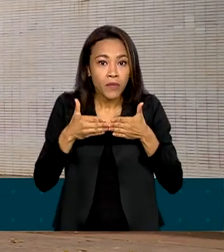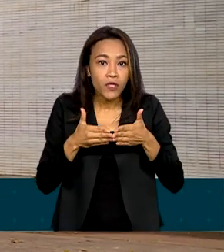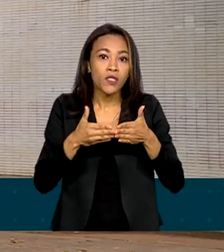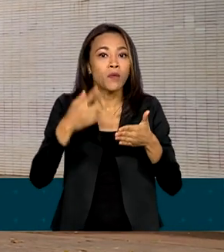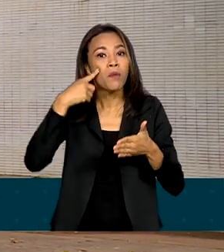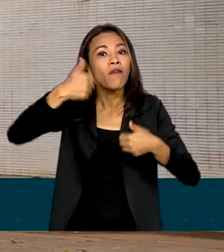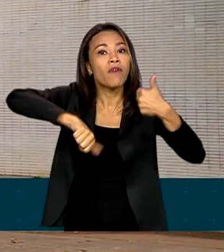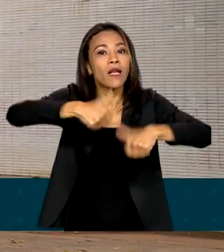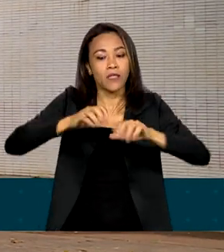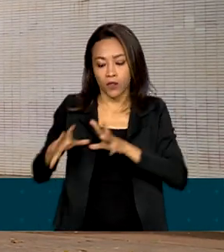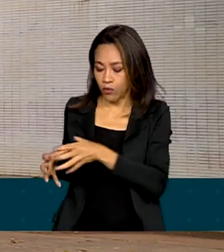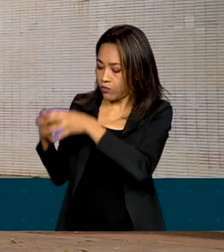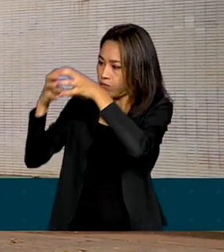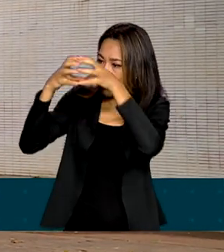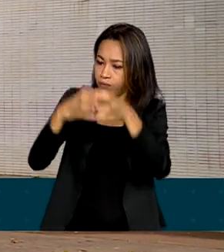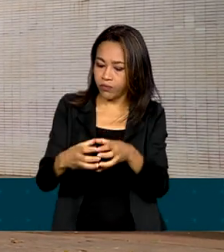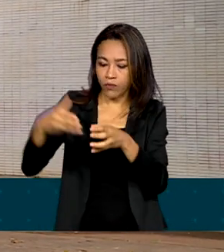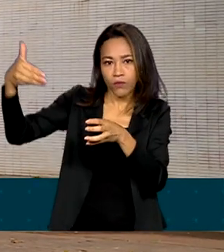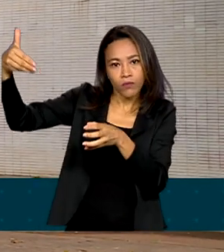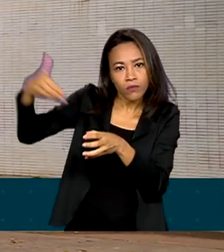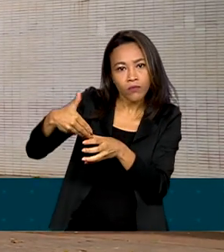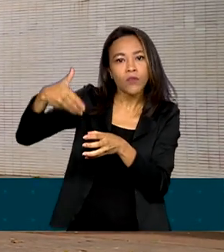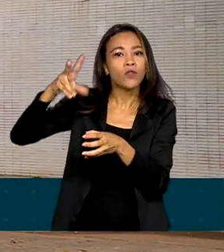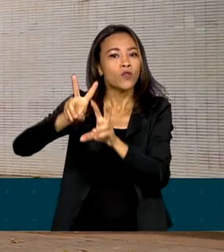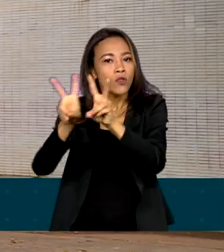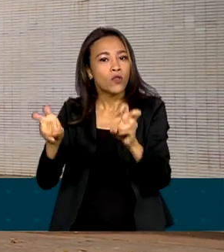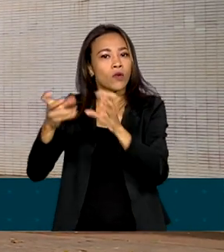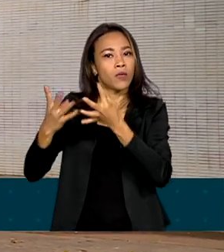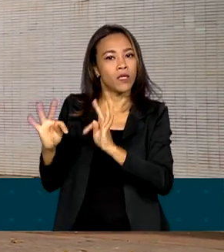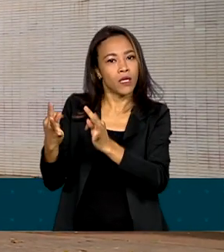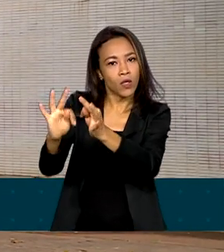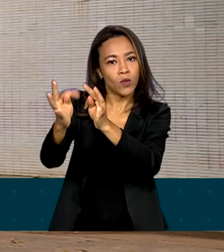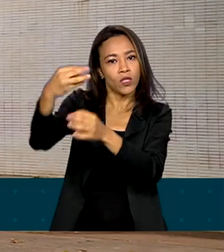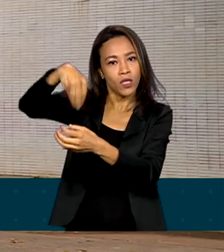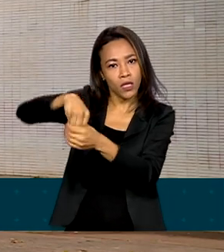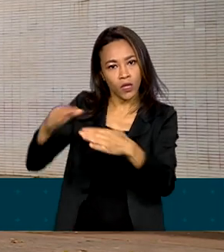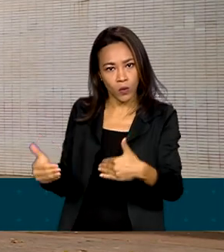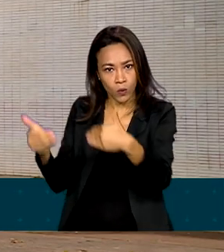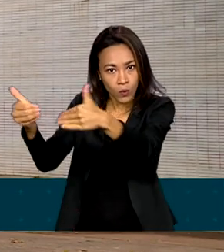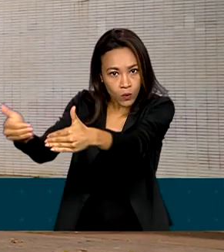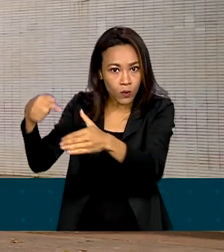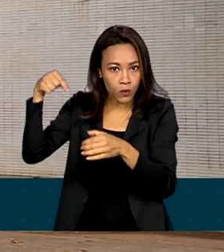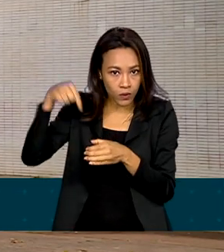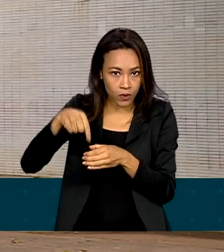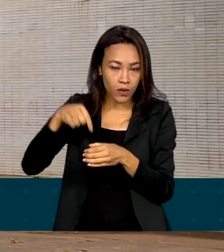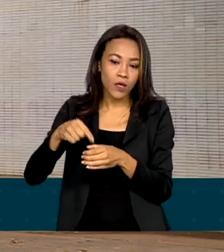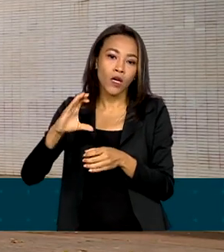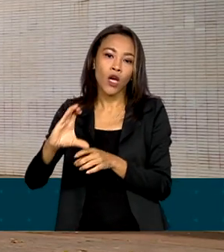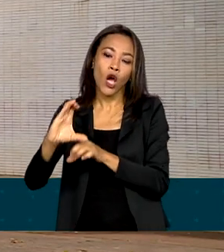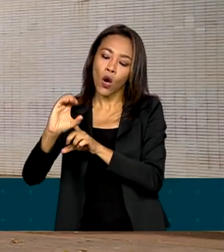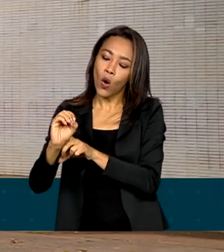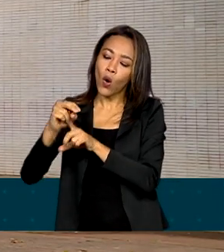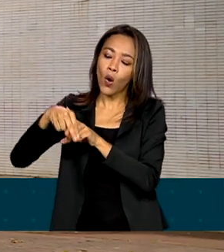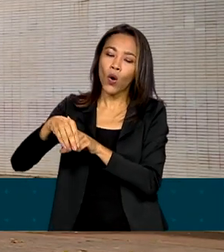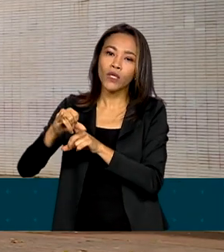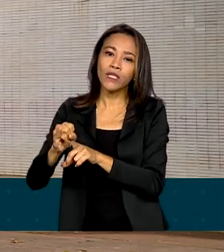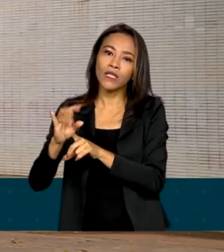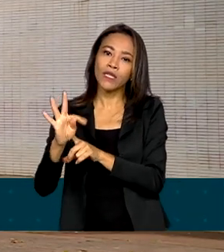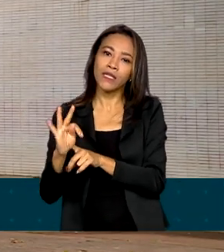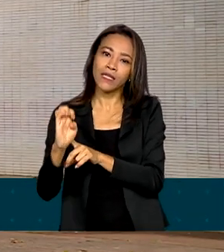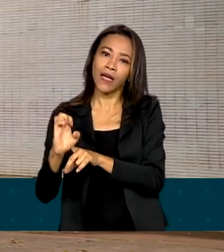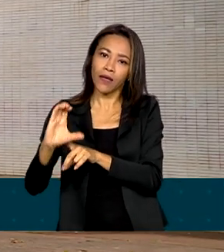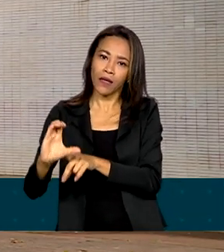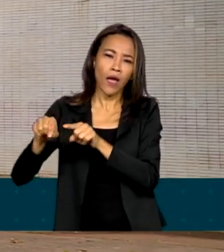pela Comissão Nacional de Incorporação de Tecnologias no Sistema Único de Saúde. A Conitec é a responsável por